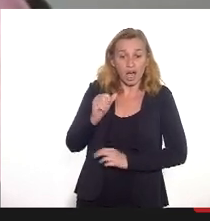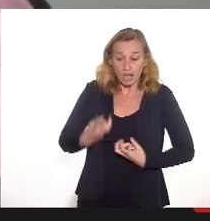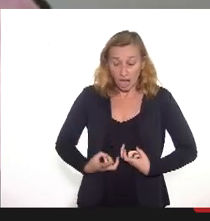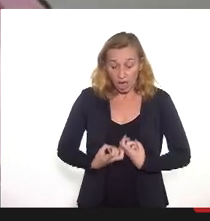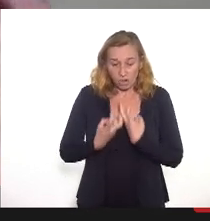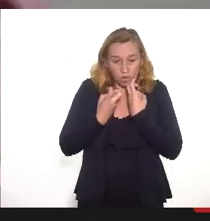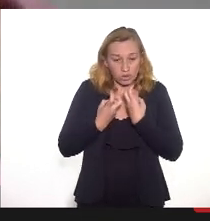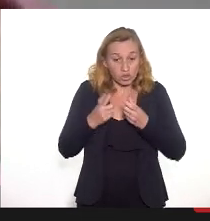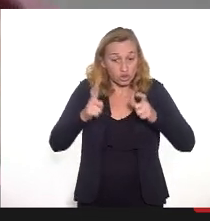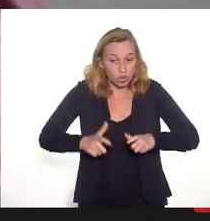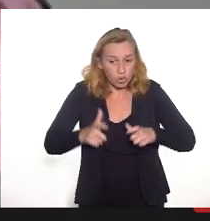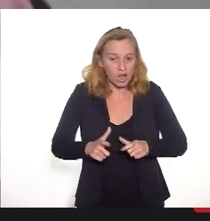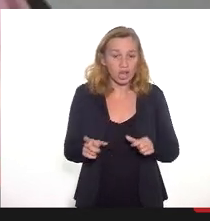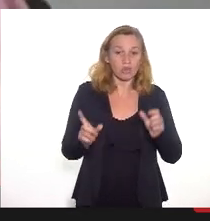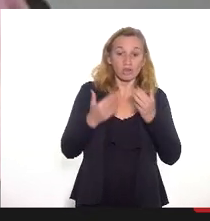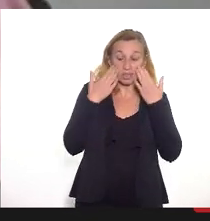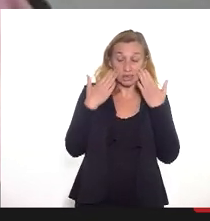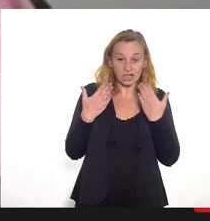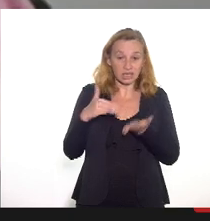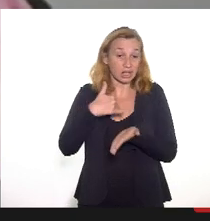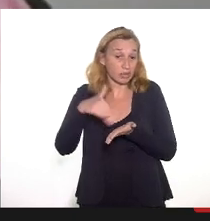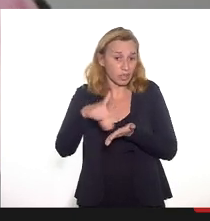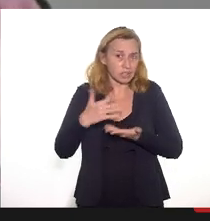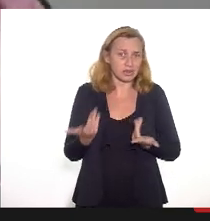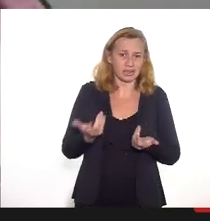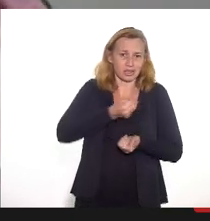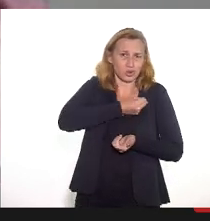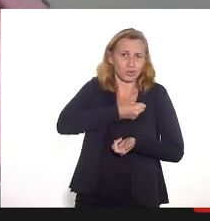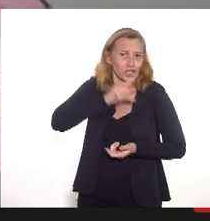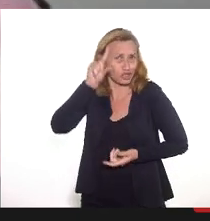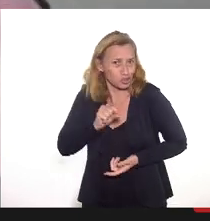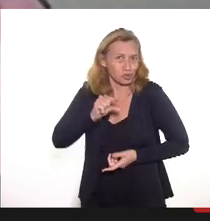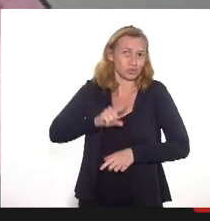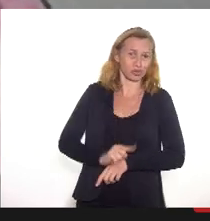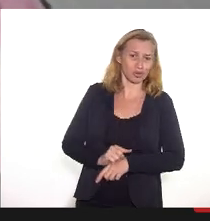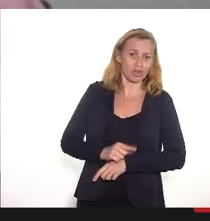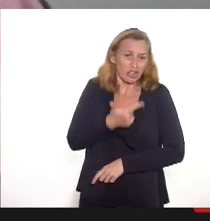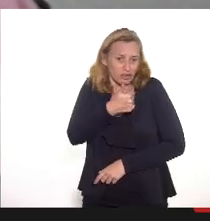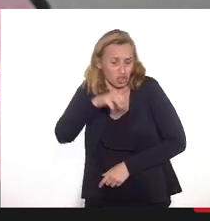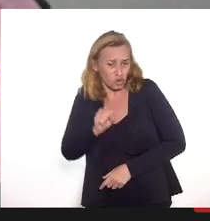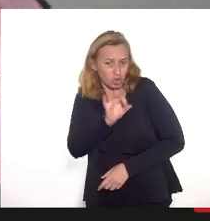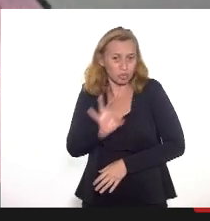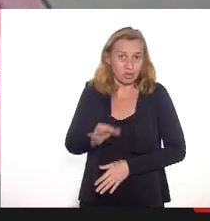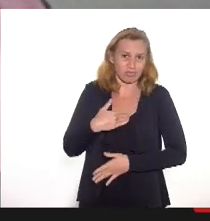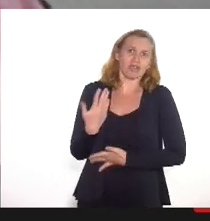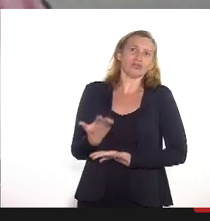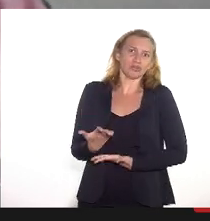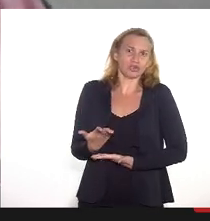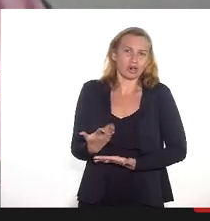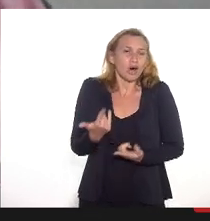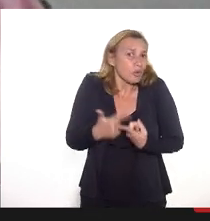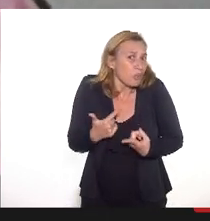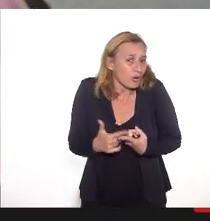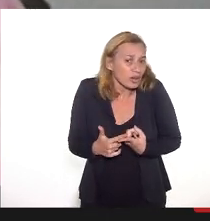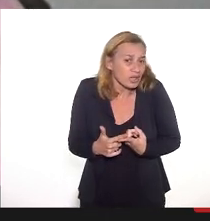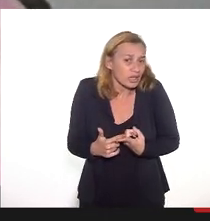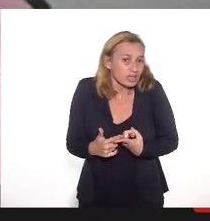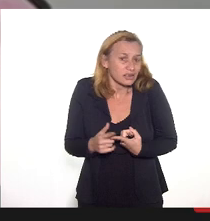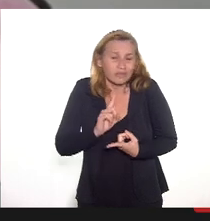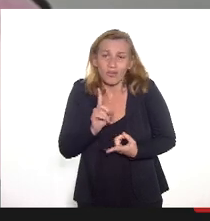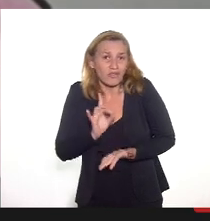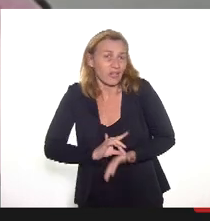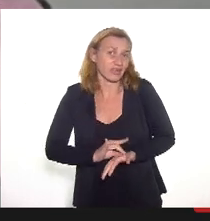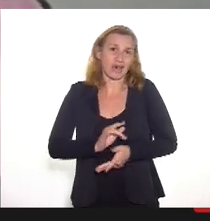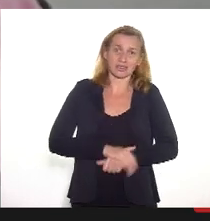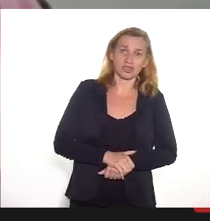E quando a Secretaria apresenta esse dado de que caiu 38%, muito me assusta porque isso é uma inverdade.